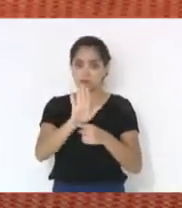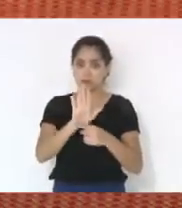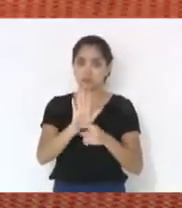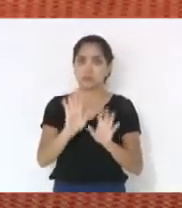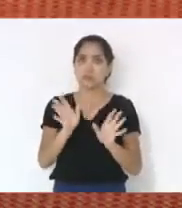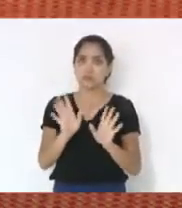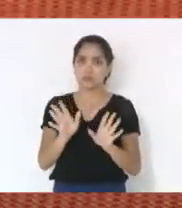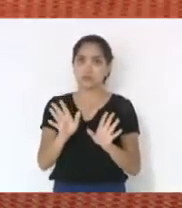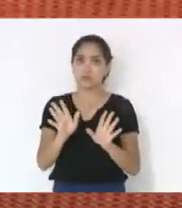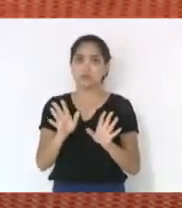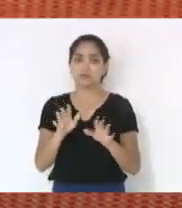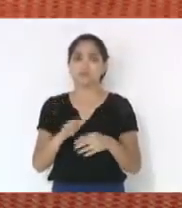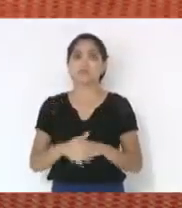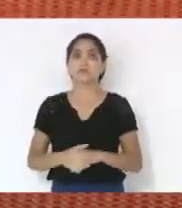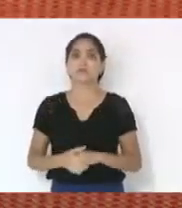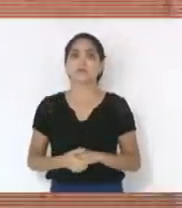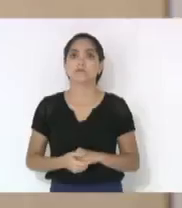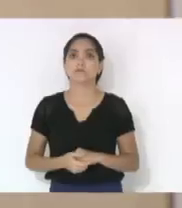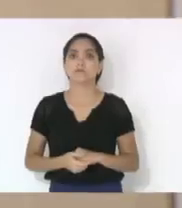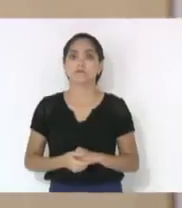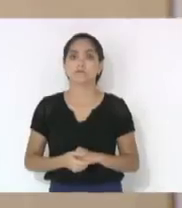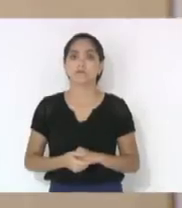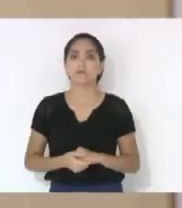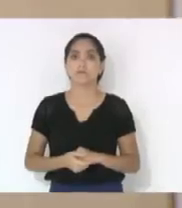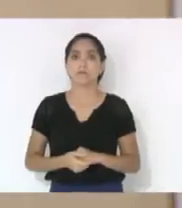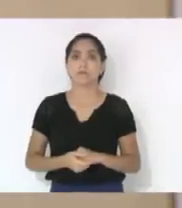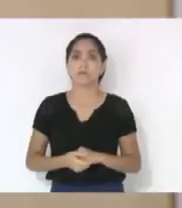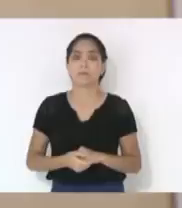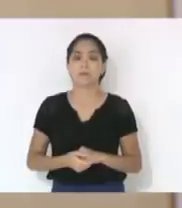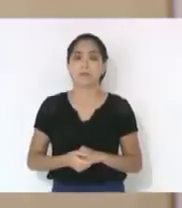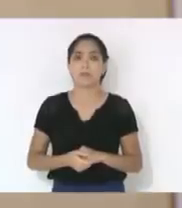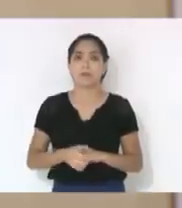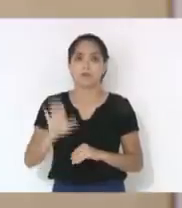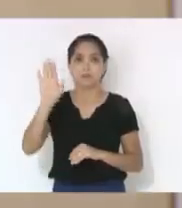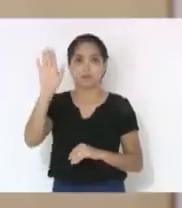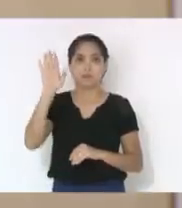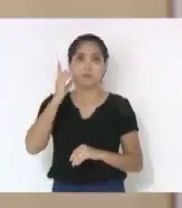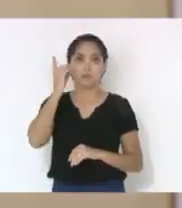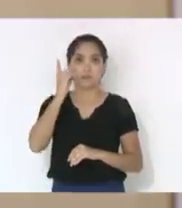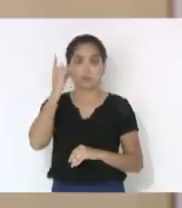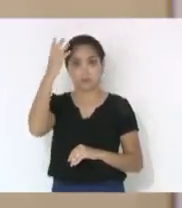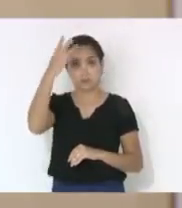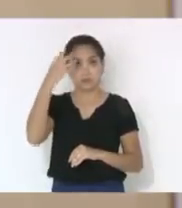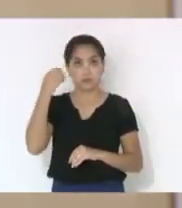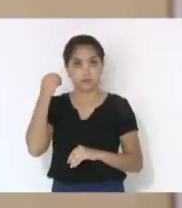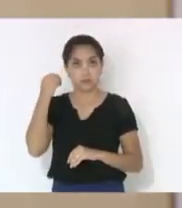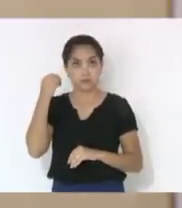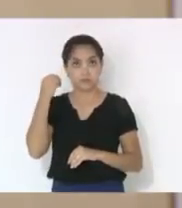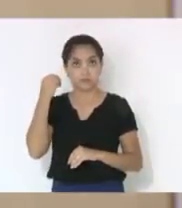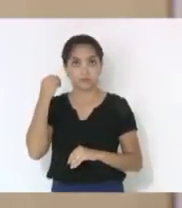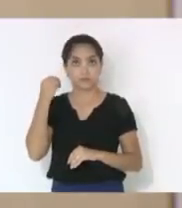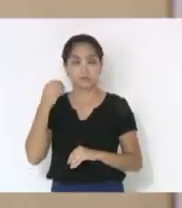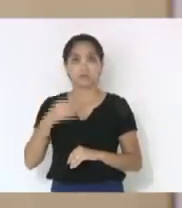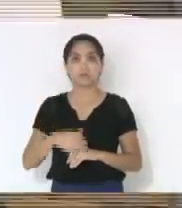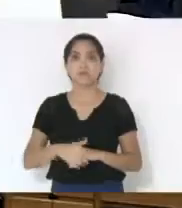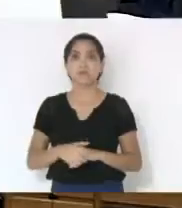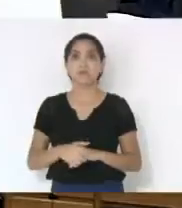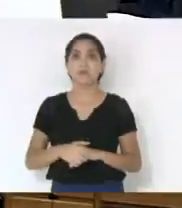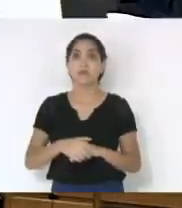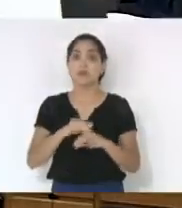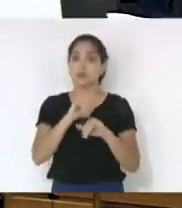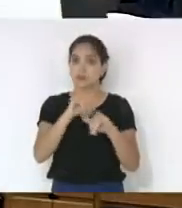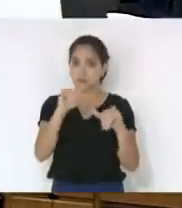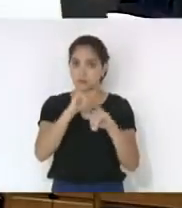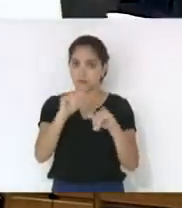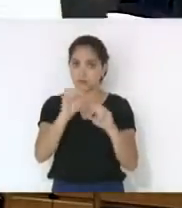Não se estresse por isso. Obrigado. Presidente. A palavra é o deputado Luciano Terminante. Só a título de informação para